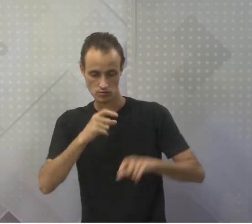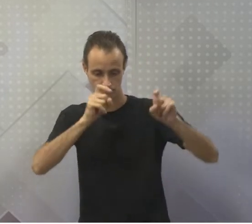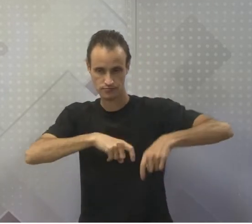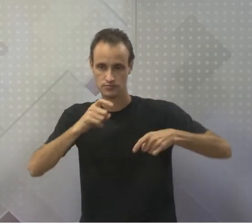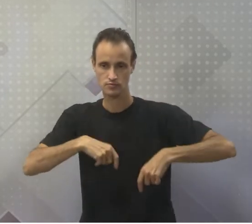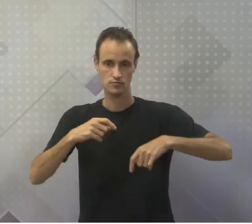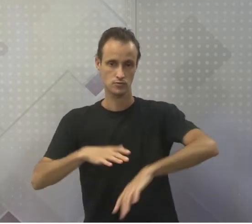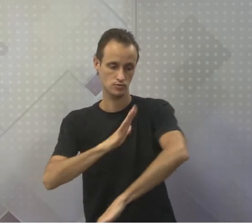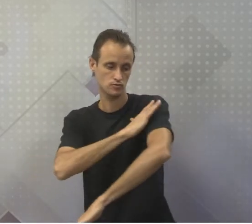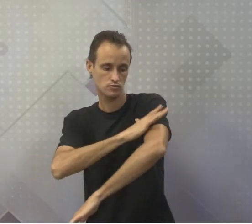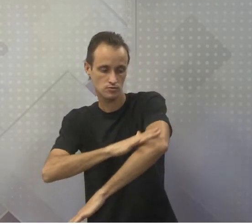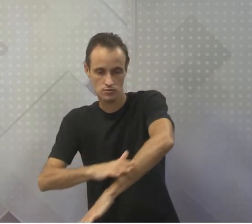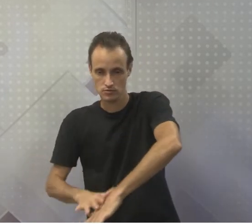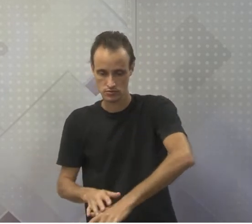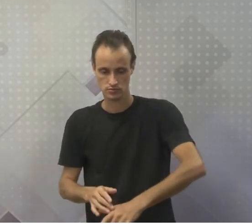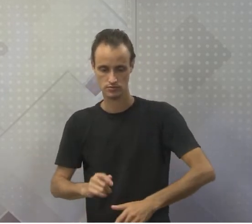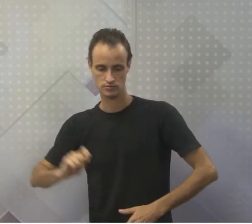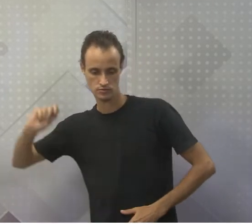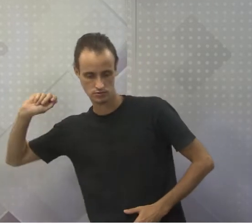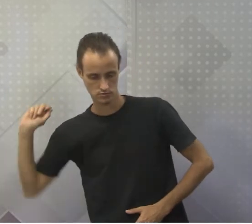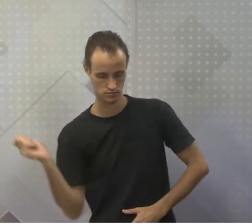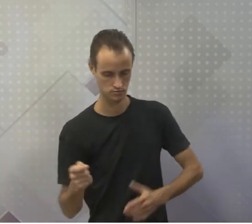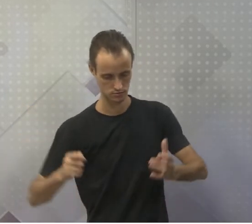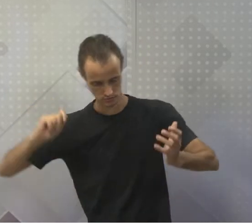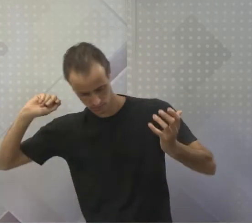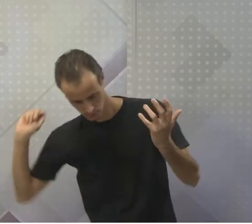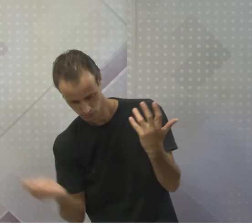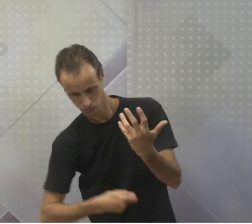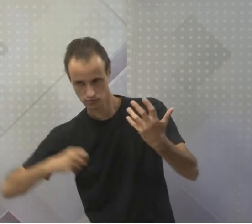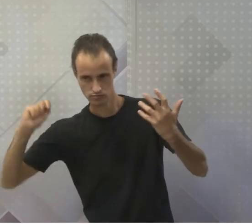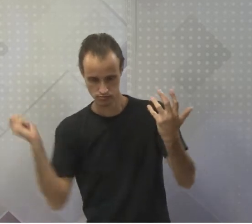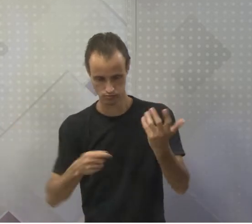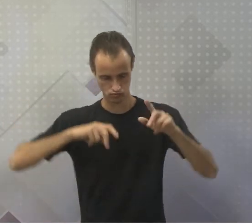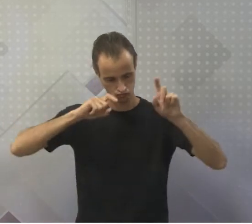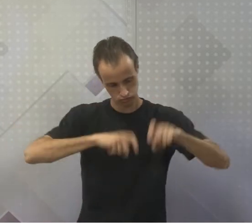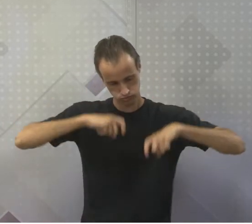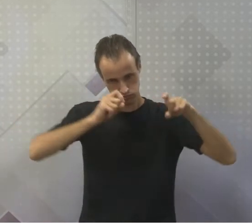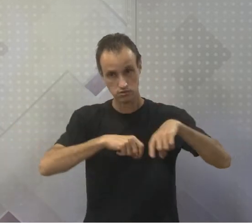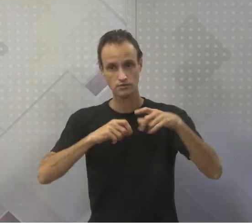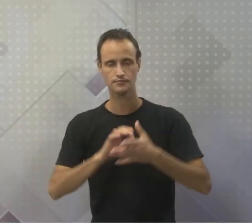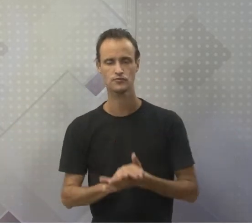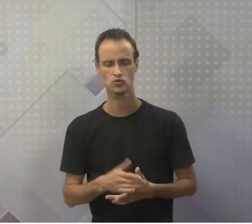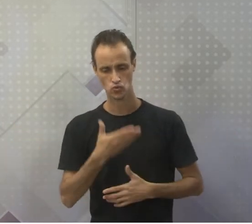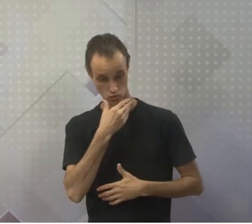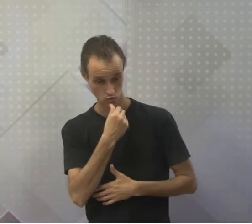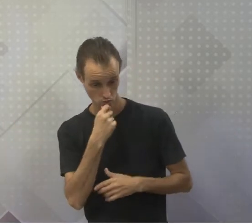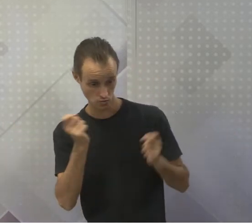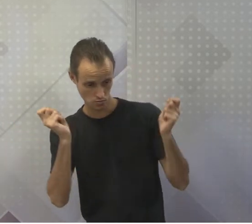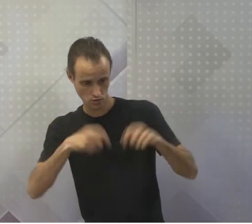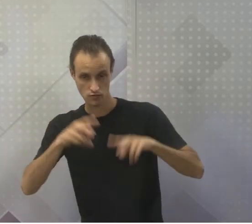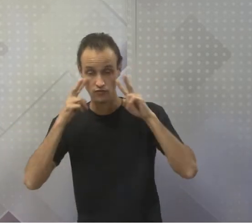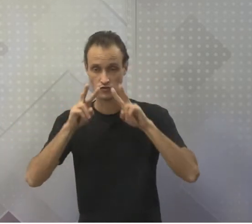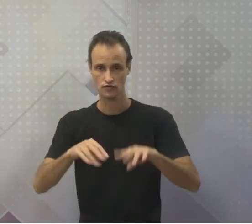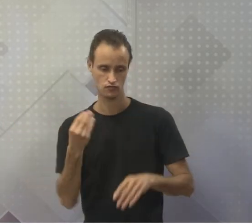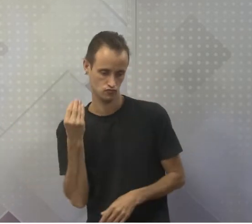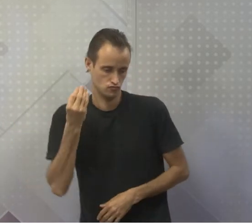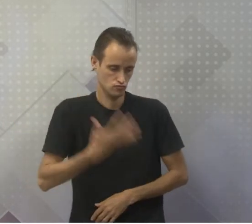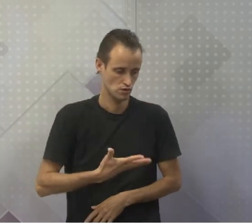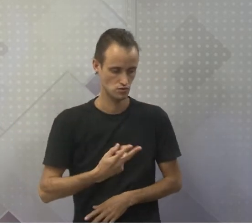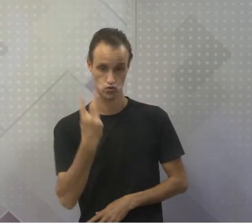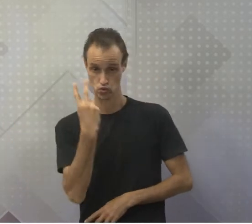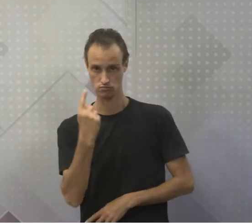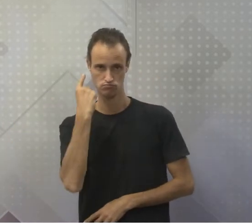dois braços, um para manejar a espada, o outro para arrancar as ervas daninhas. Para que o homem possa ver, darei-lhe dois olhos.